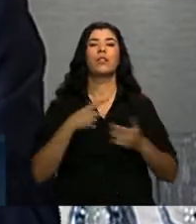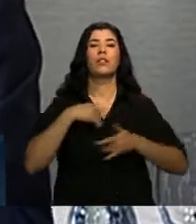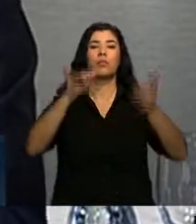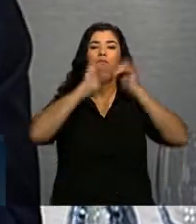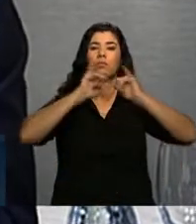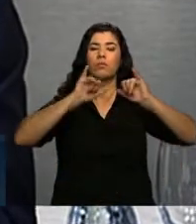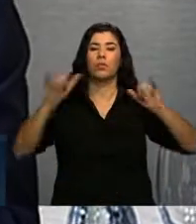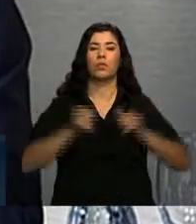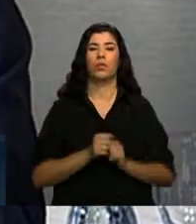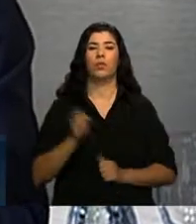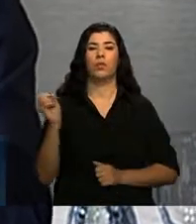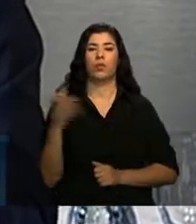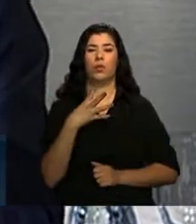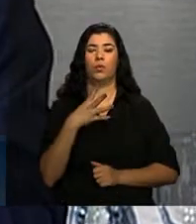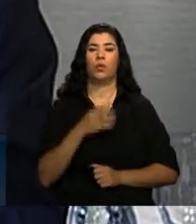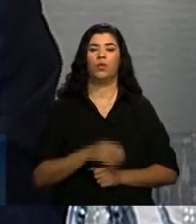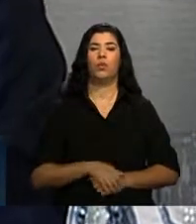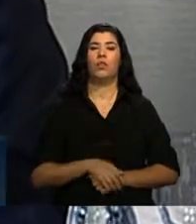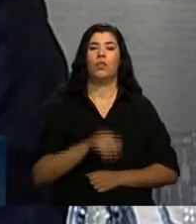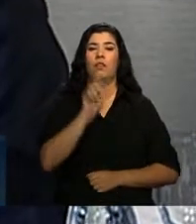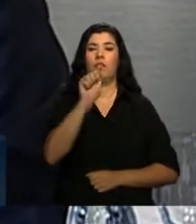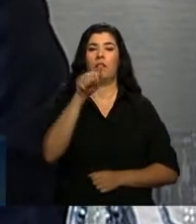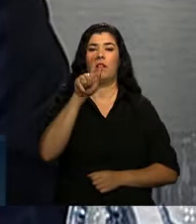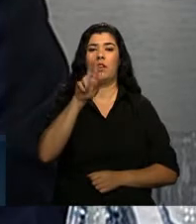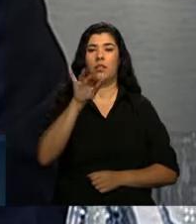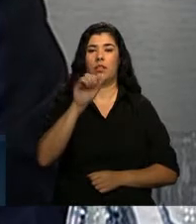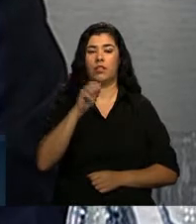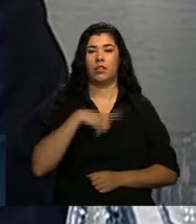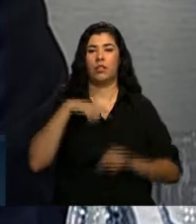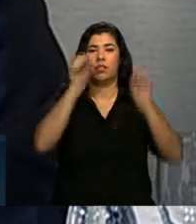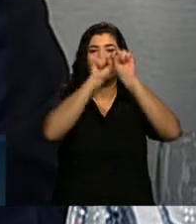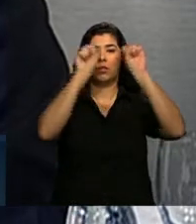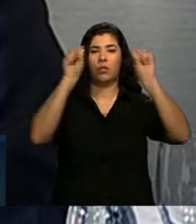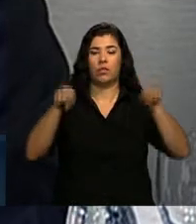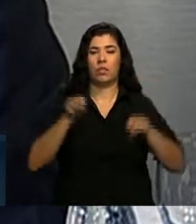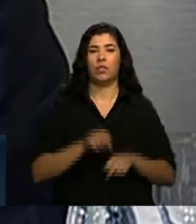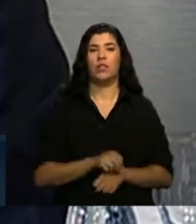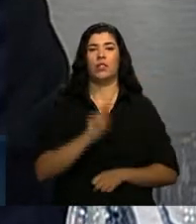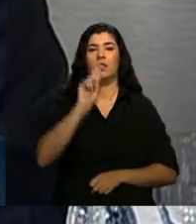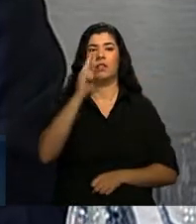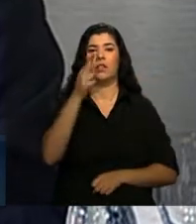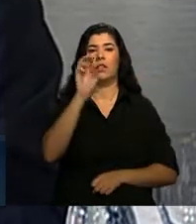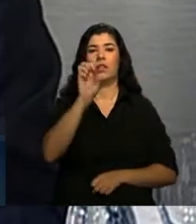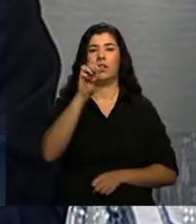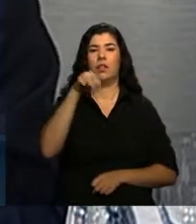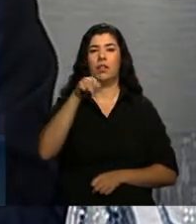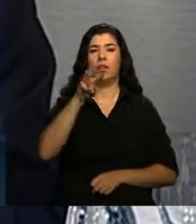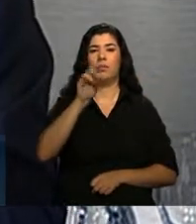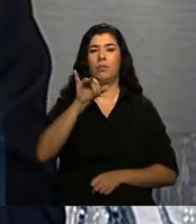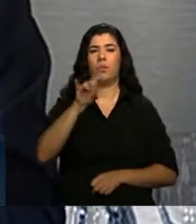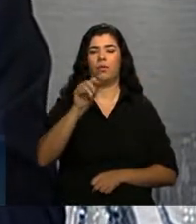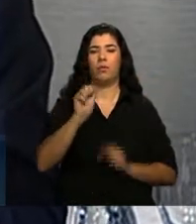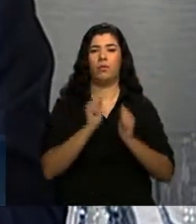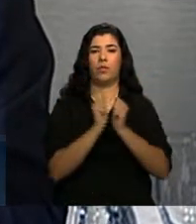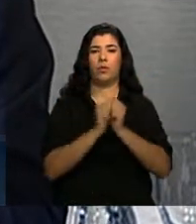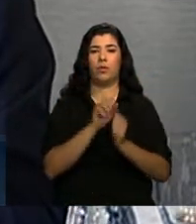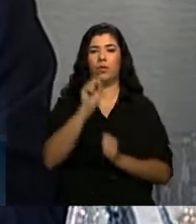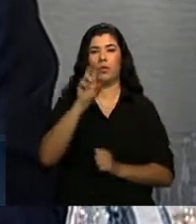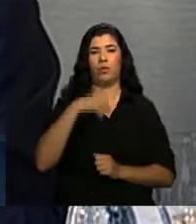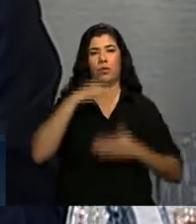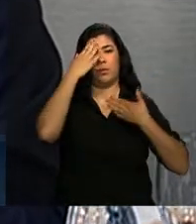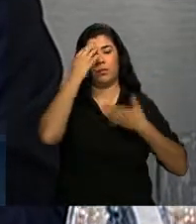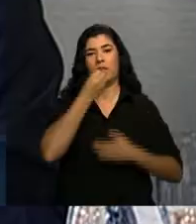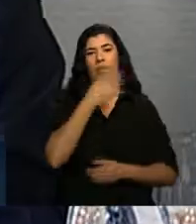lançamento do módulo agência transfusional do nosso sistema imovido EBI, numa parceria muito forte com o DataSus. Muito